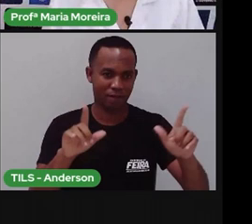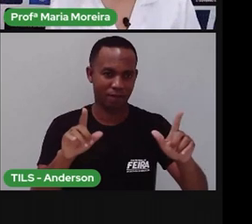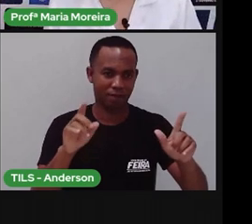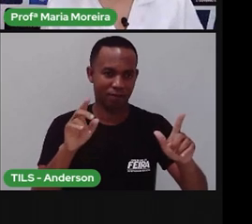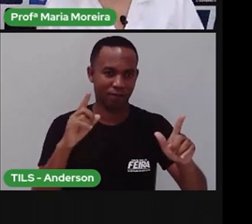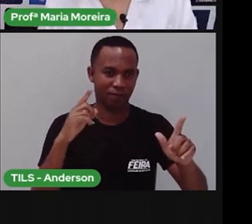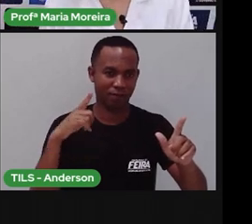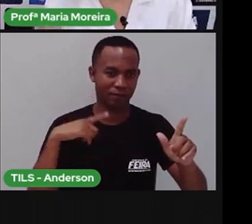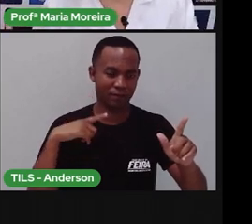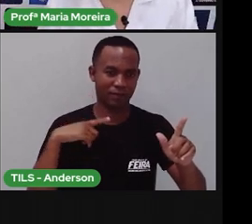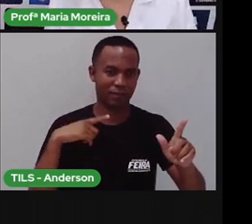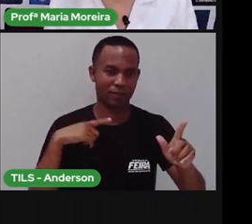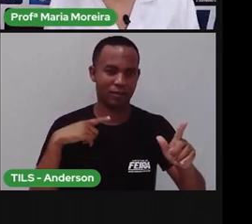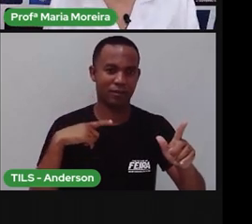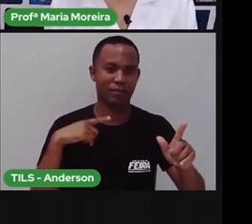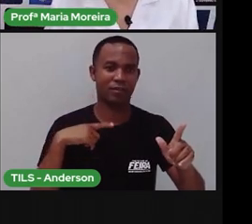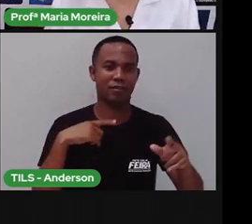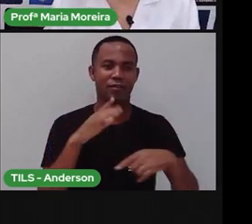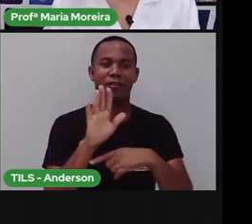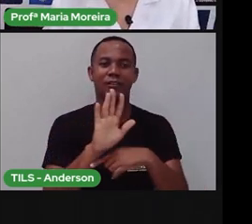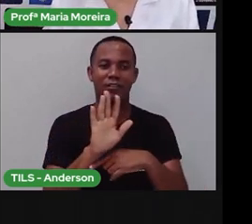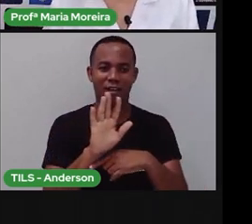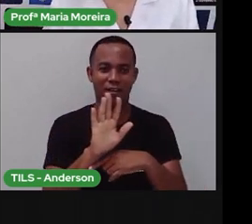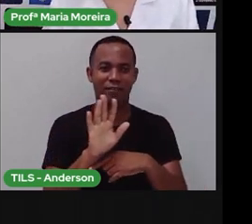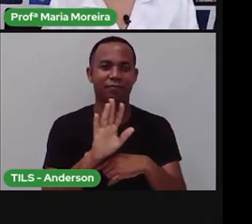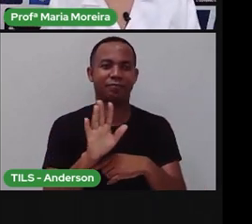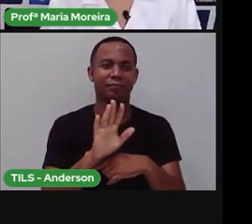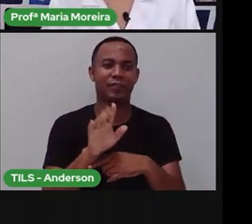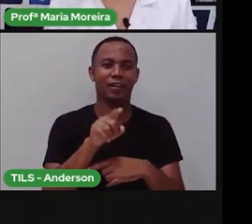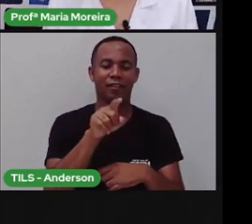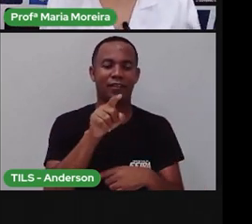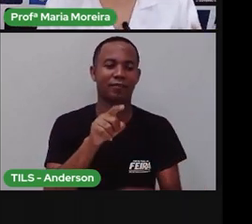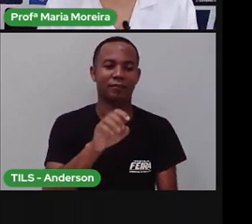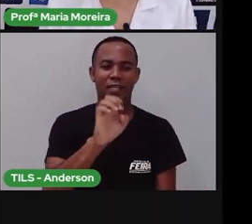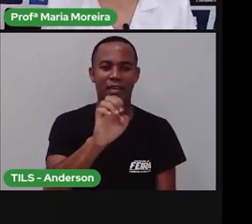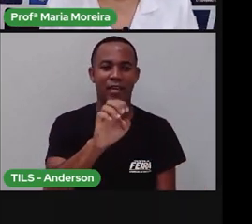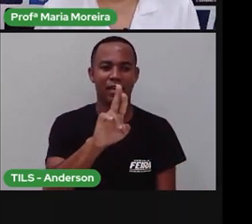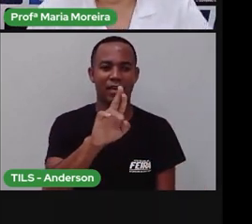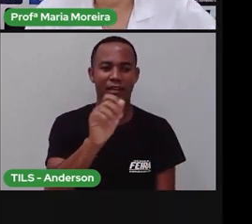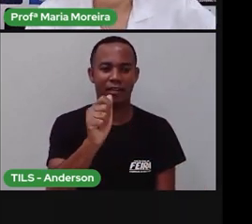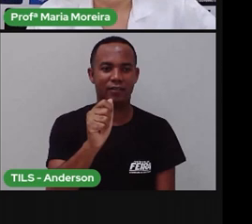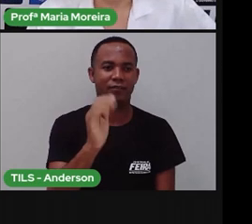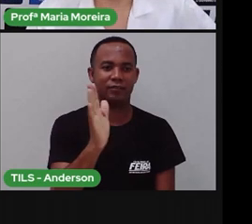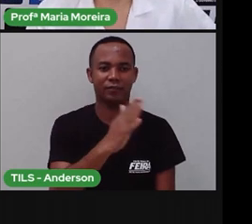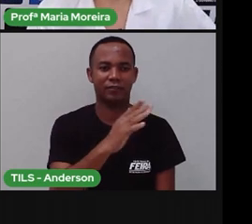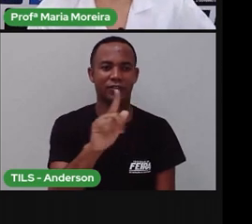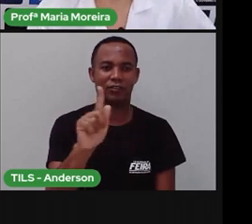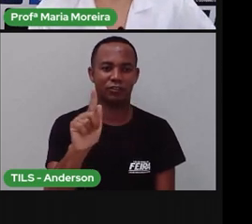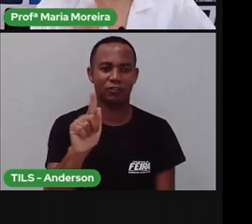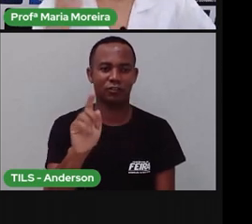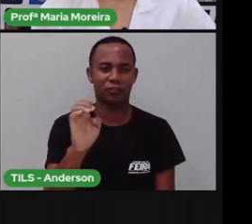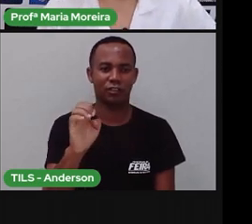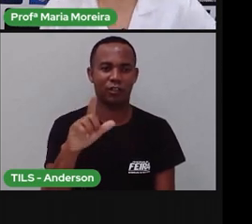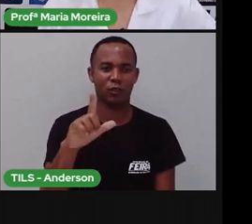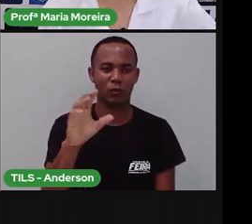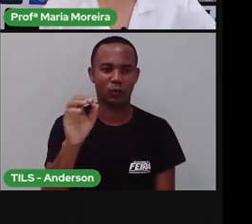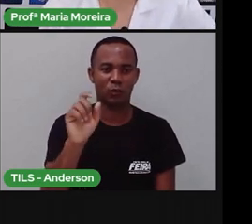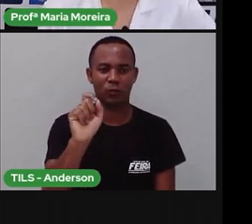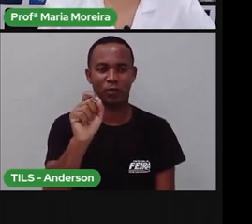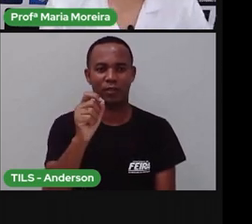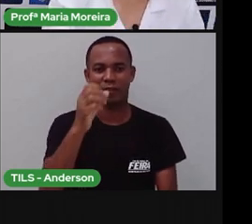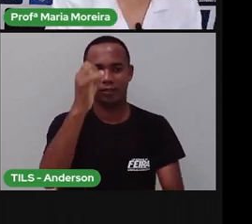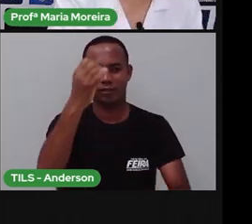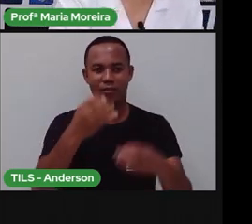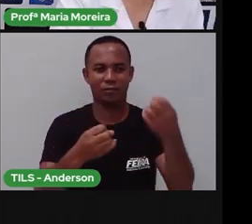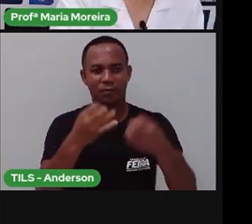Gelo fala muito, viu Anderson, sobre a evolução. Você já assistiu a Era do Gelo? Eu assisti todos, porque eu amo desenho. E aí, na Era do Gelo, ele fala